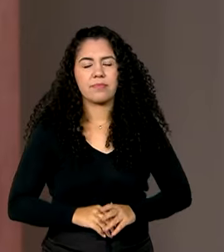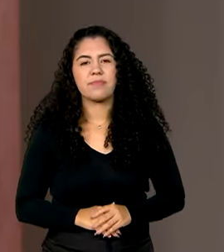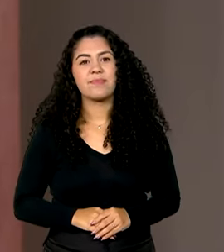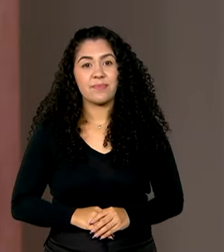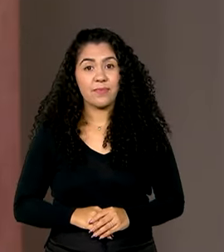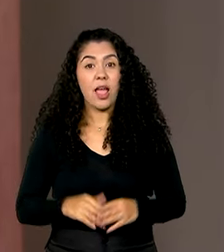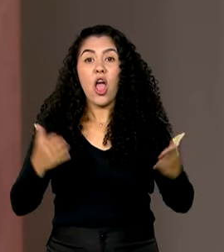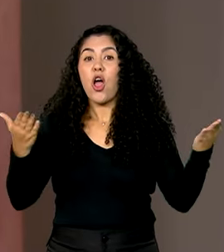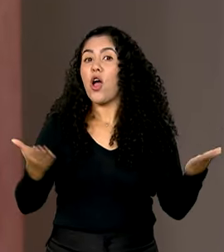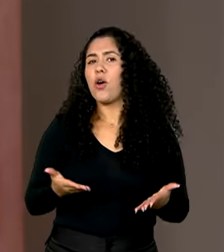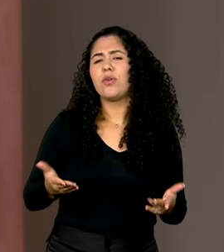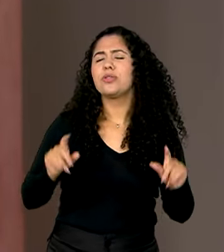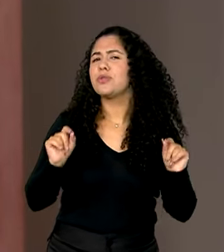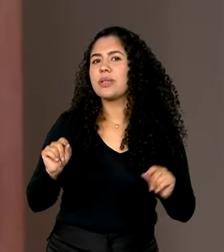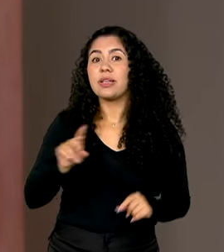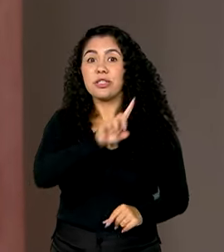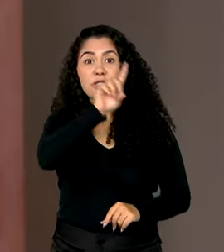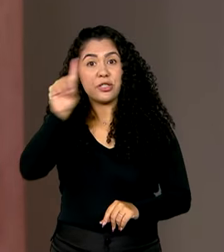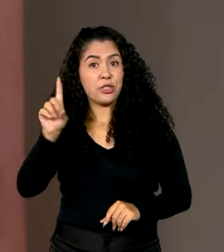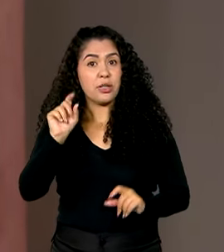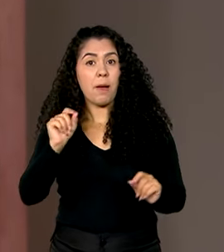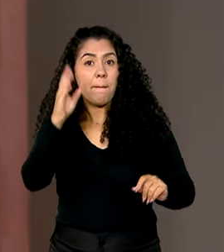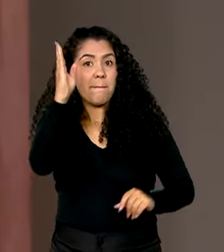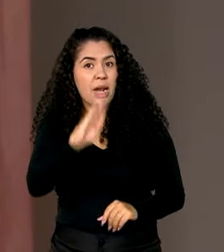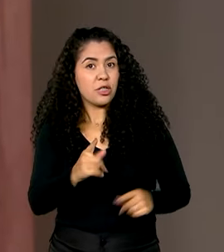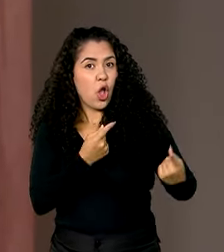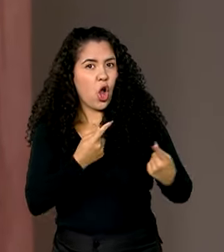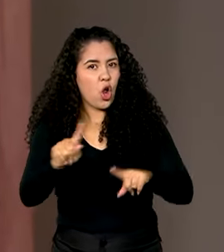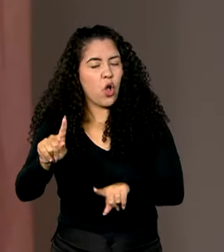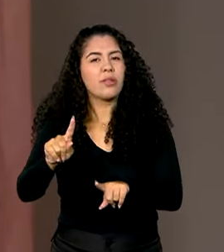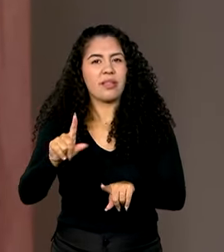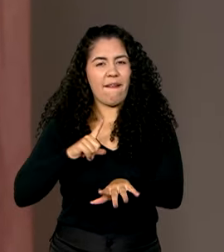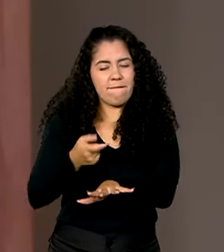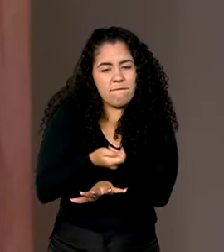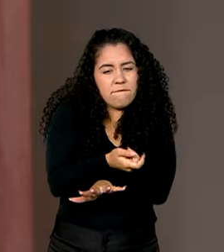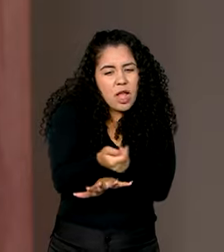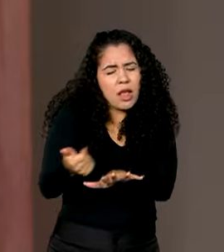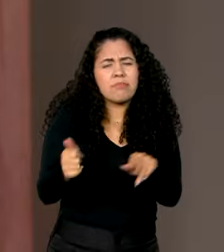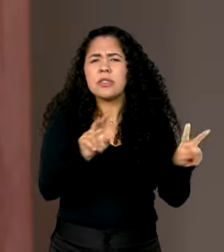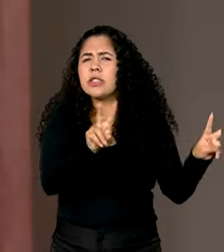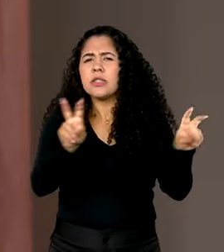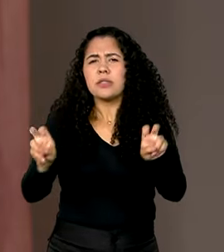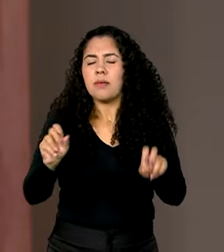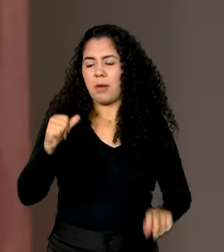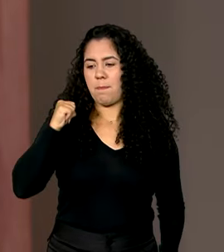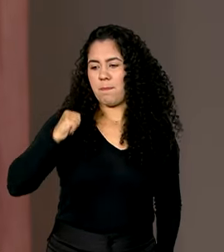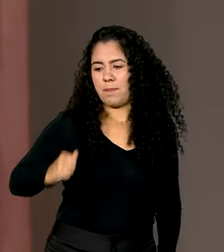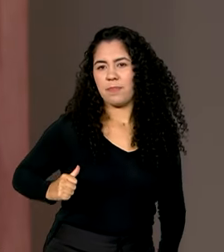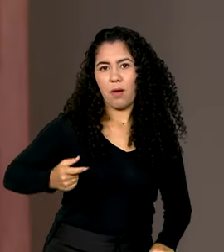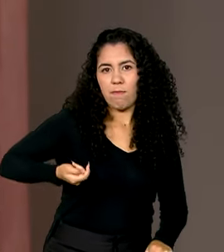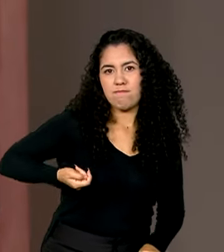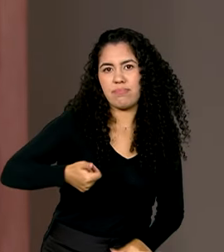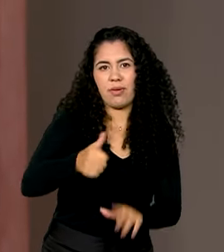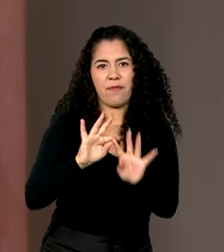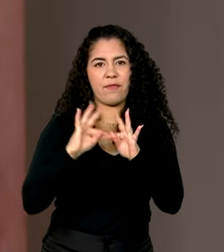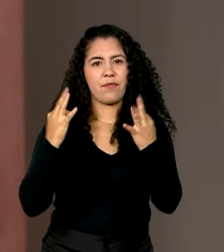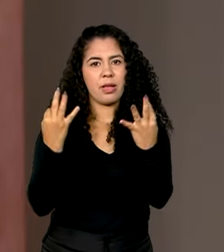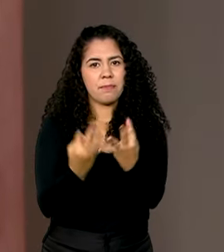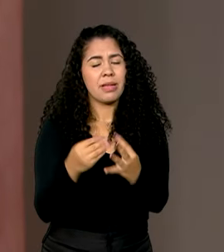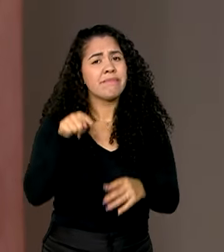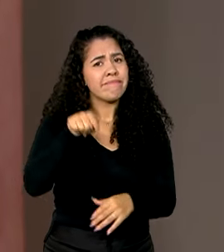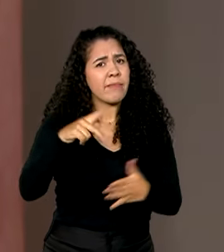Hoje é dia do nosso quadro Brasil contra a fake, o tema Bolsa Família, programa que frequentemente é alvo de notícias